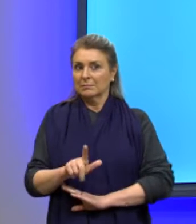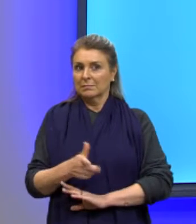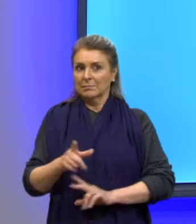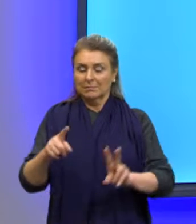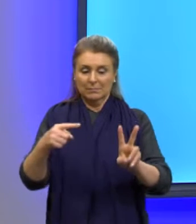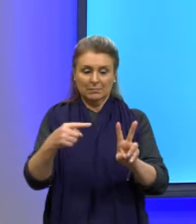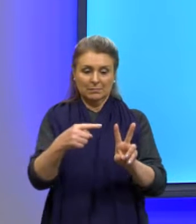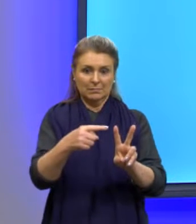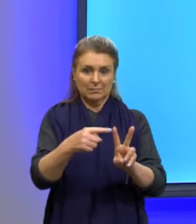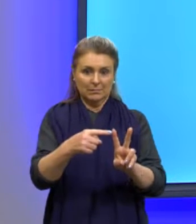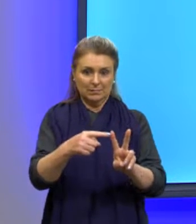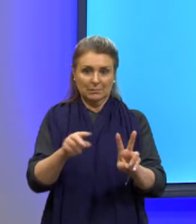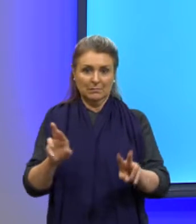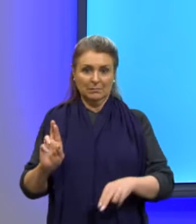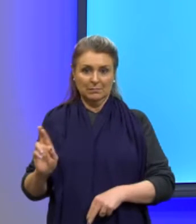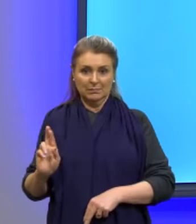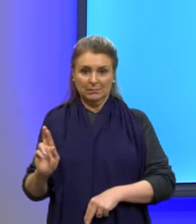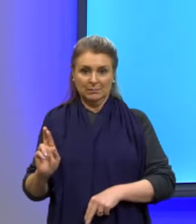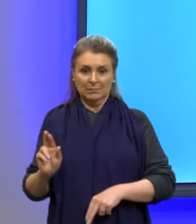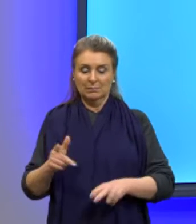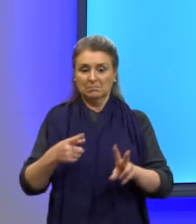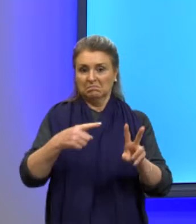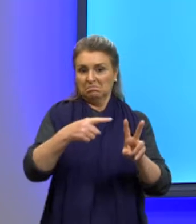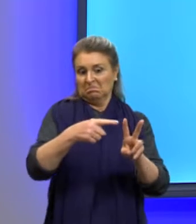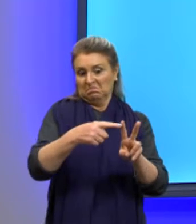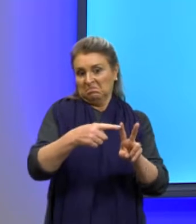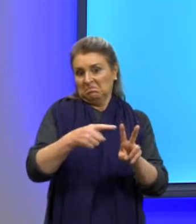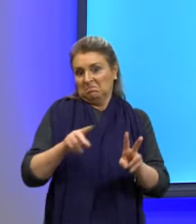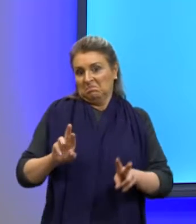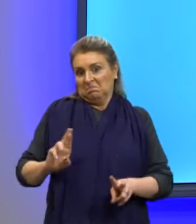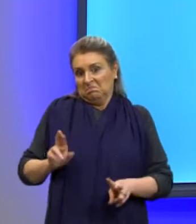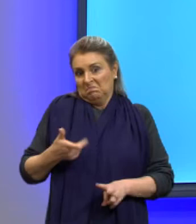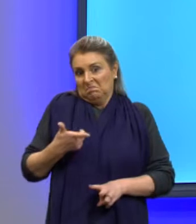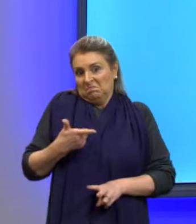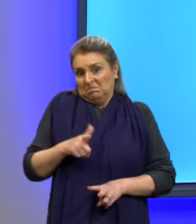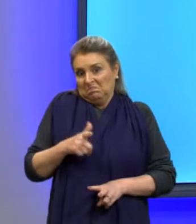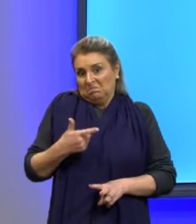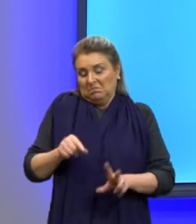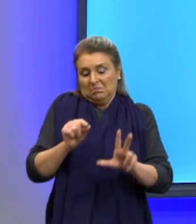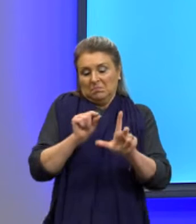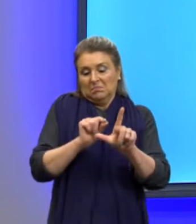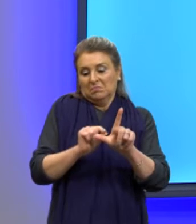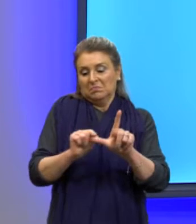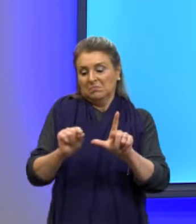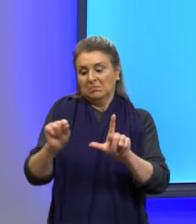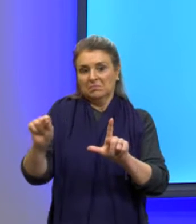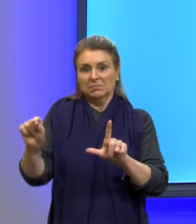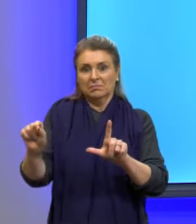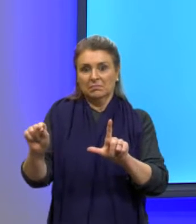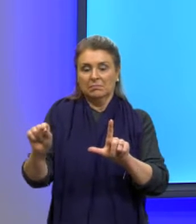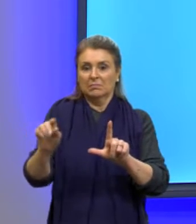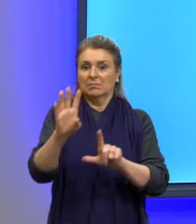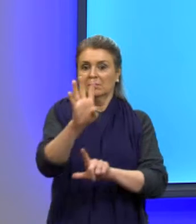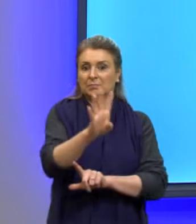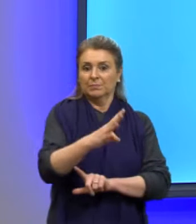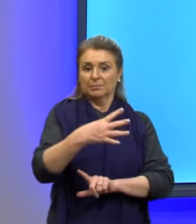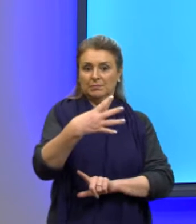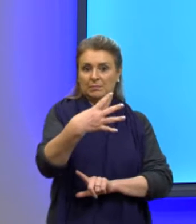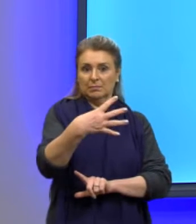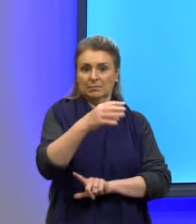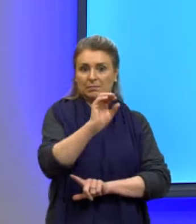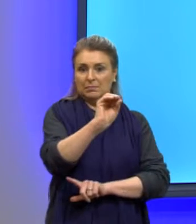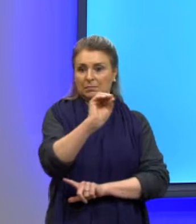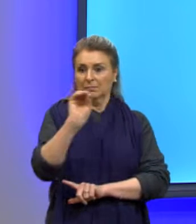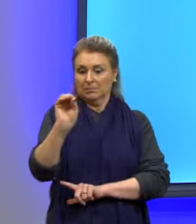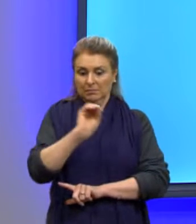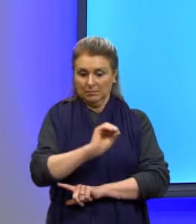raízes reais. Se eu não tenho raízes reais, esse gráfico está somente no quadrante, em qualquer um deles ali que a